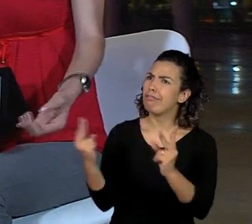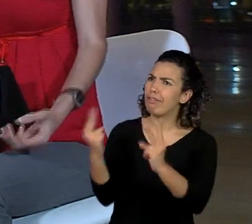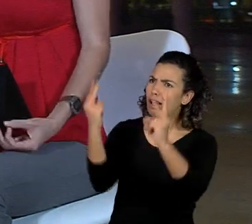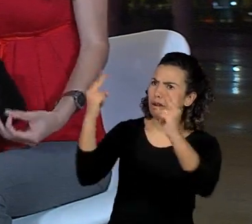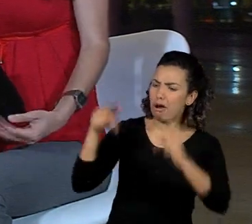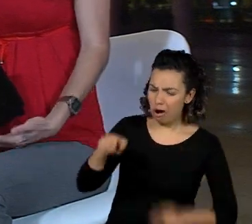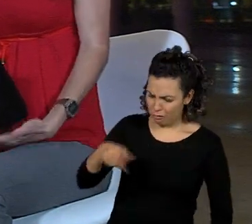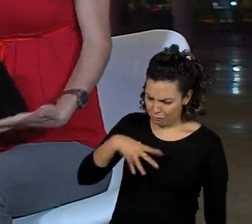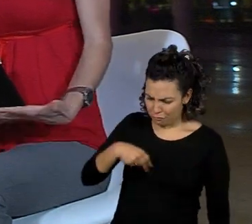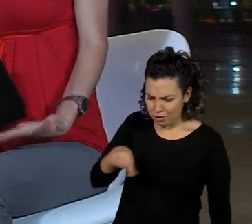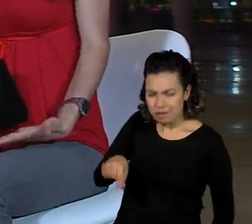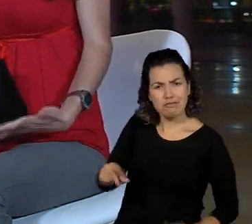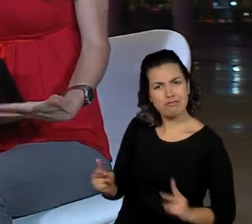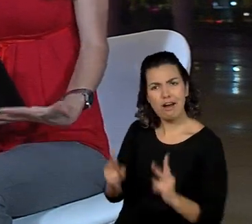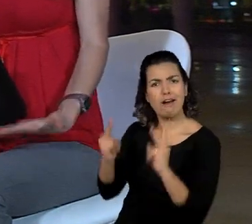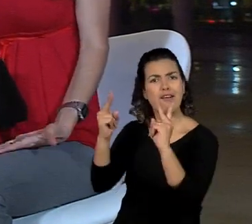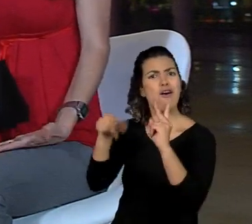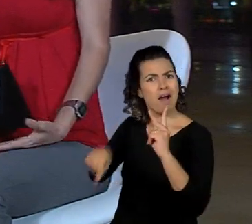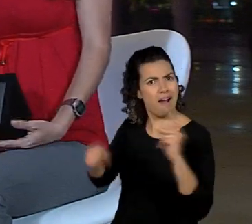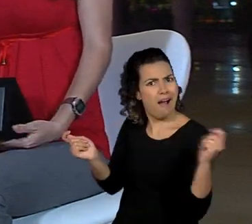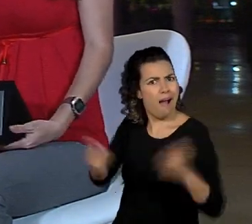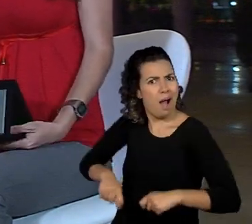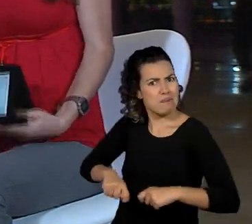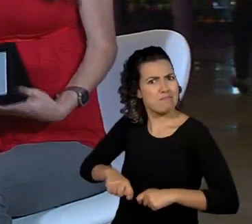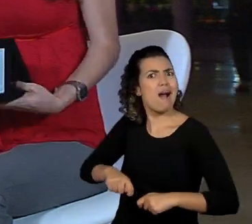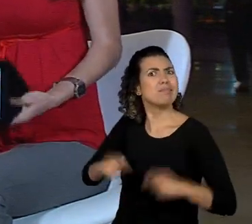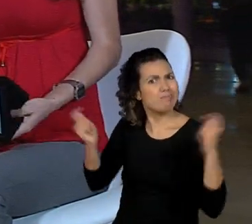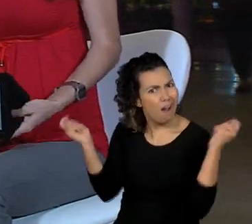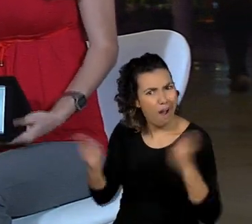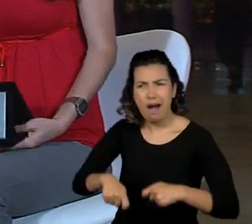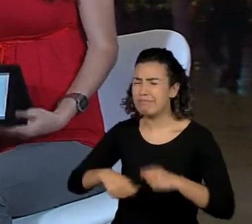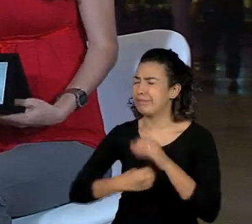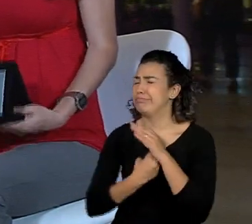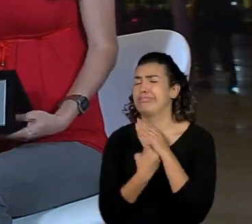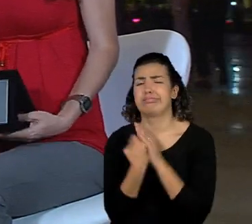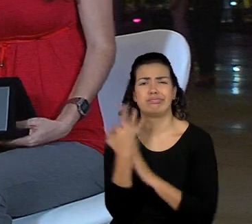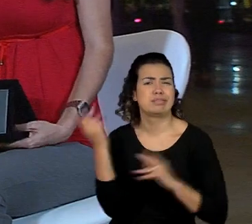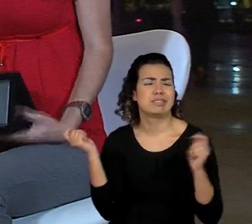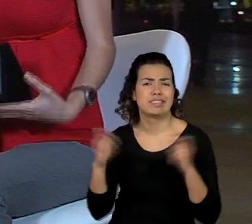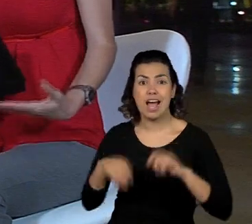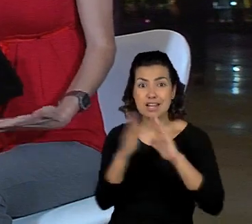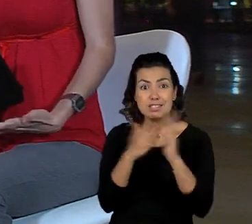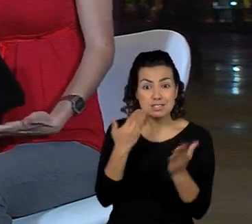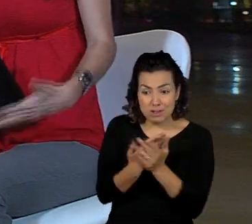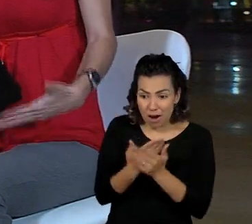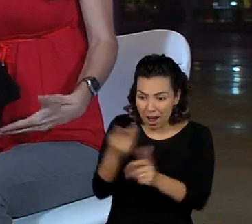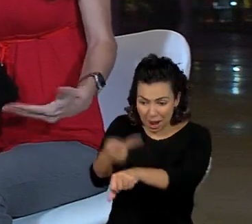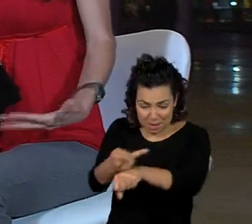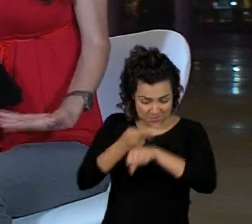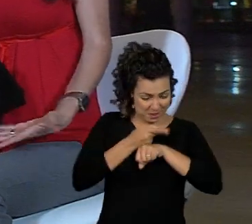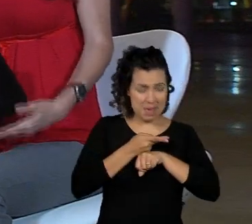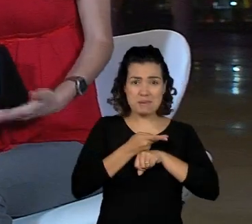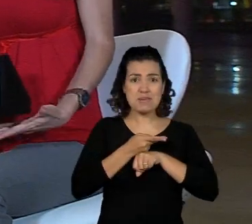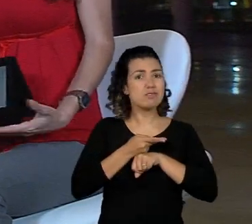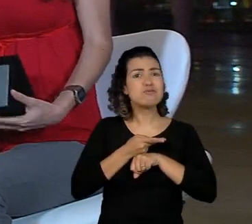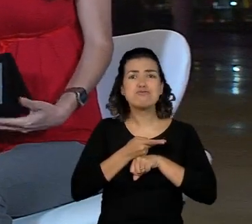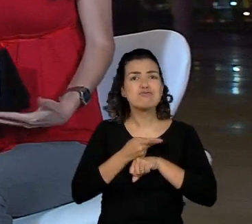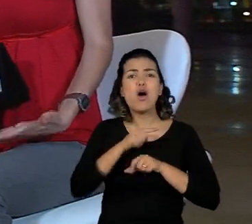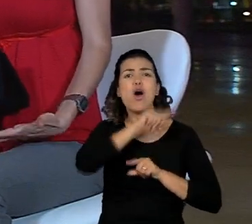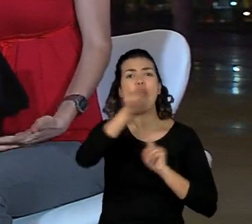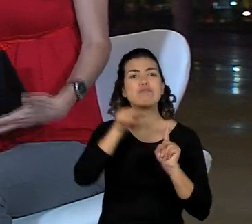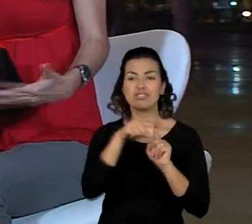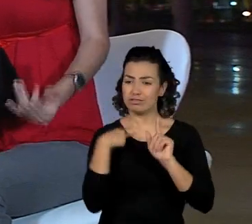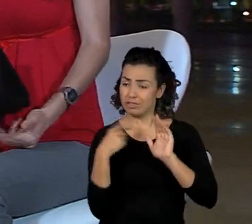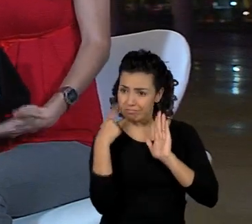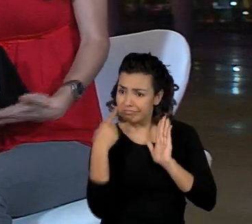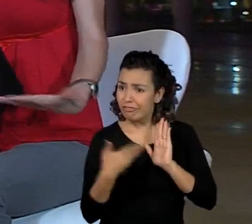seus filhos, sabendo que eles são capazes de muita coisa. Então, levar esse prêmio para a escola é ainda mostrar mais ainda para eles o quanto eles são